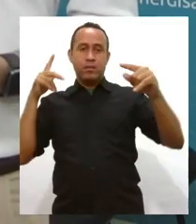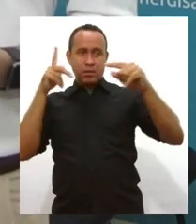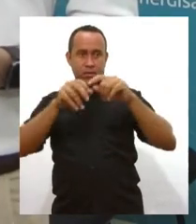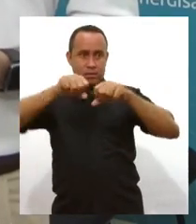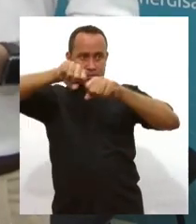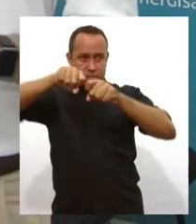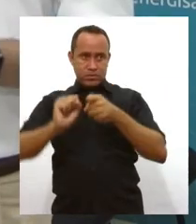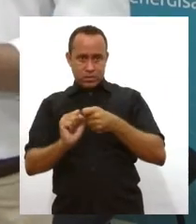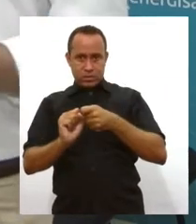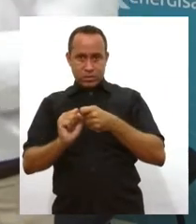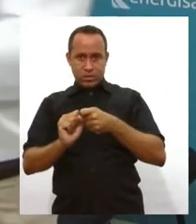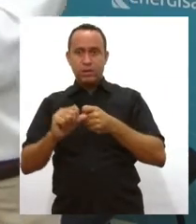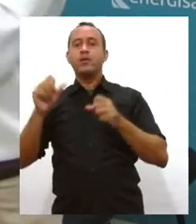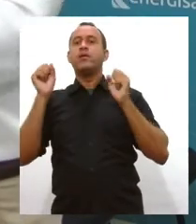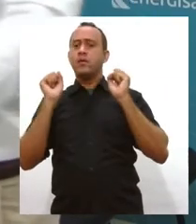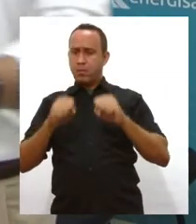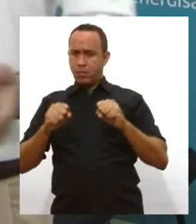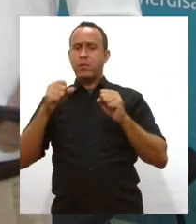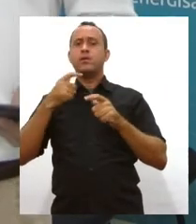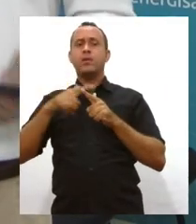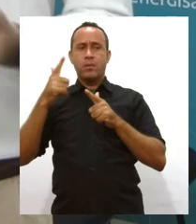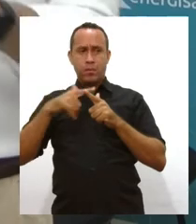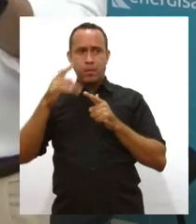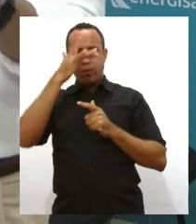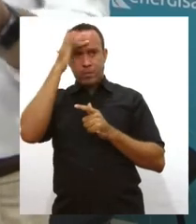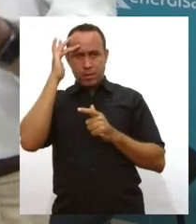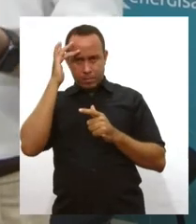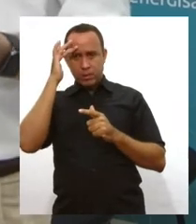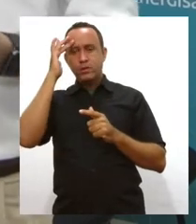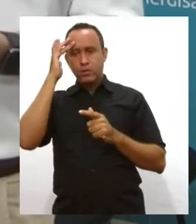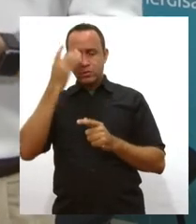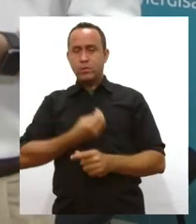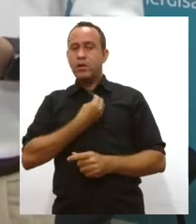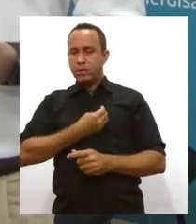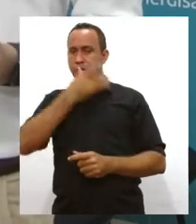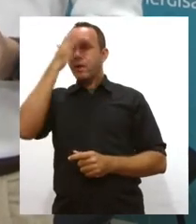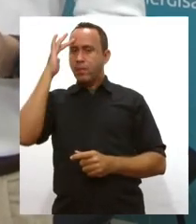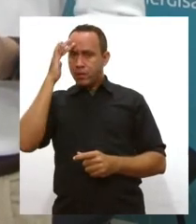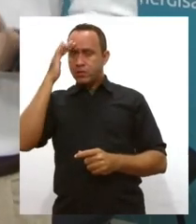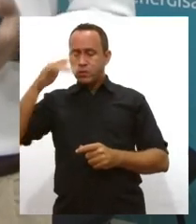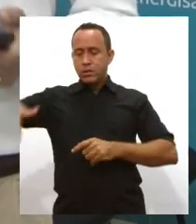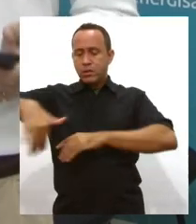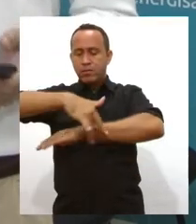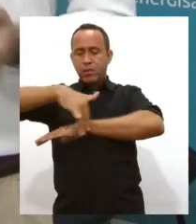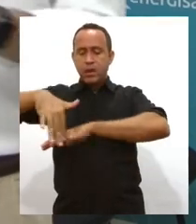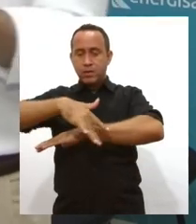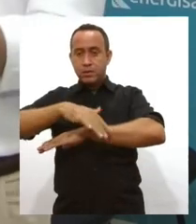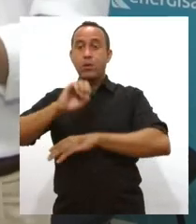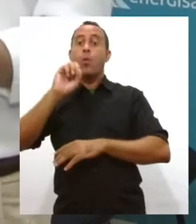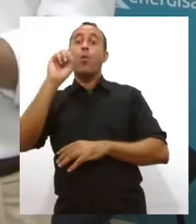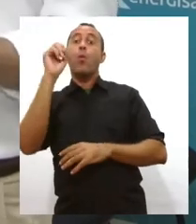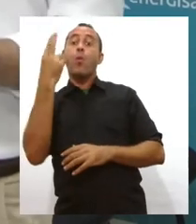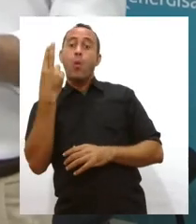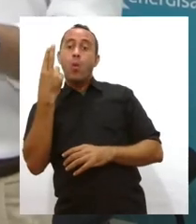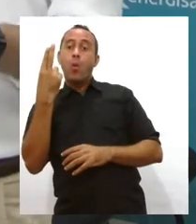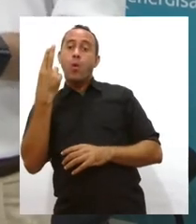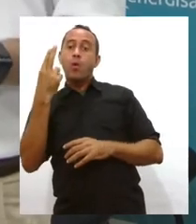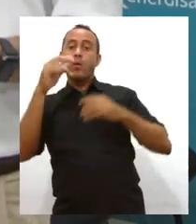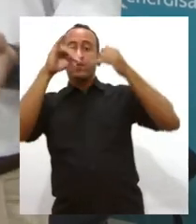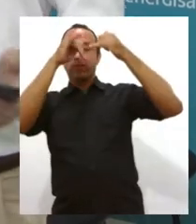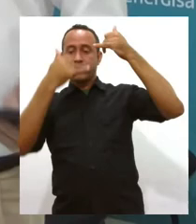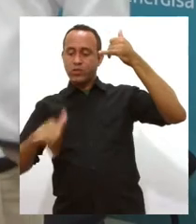circuito e pode trazer risco à vida daquela pessoa mesmo que está provocando ali aquele dano. Ou ele pode ficar por um tempo,